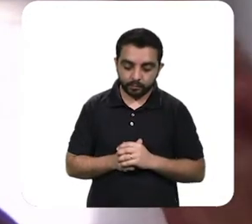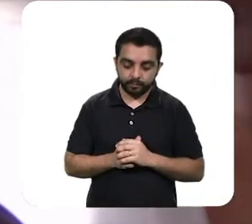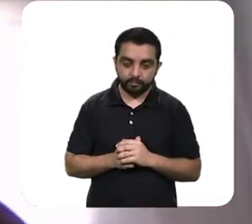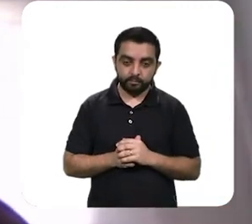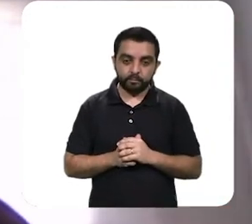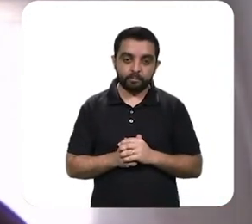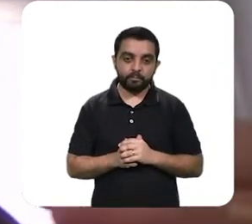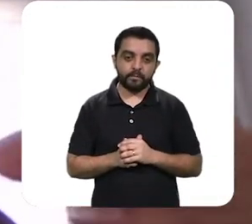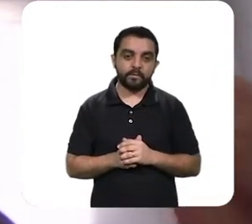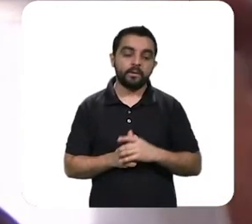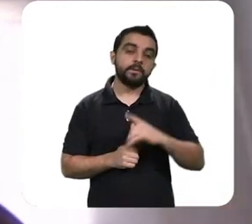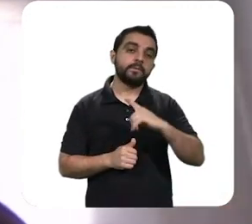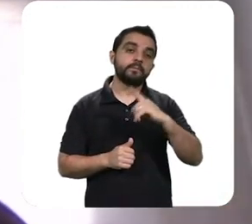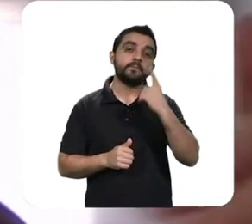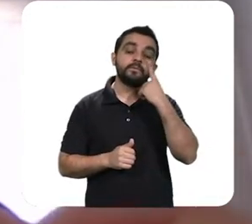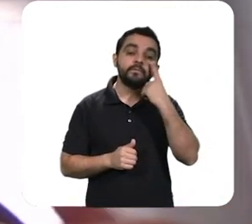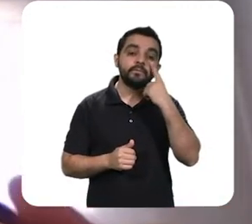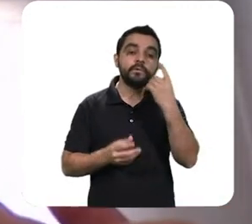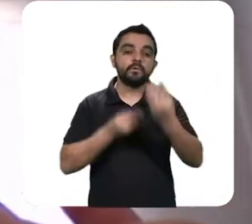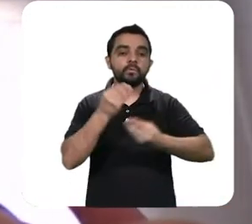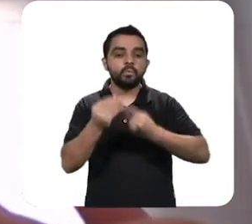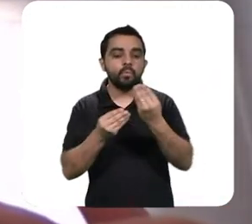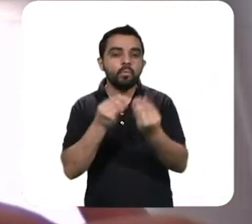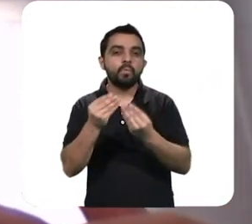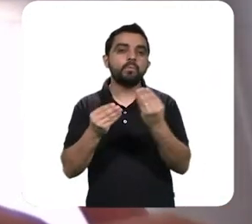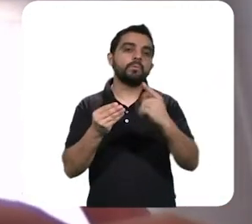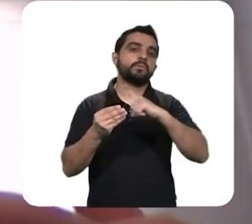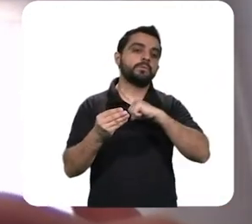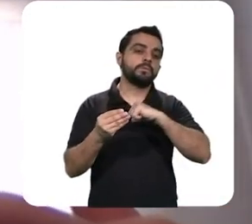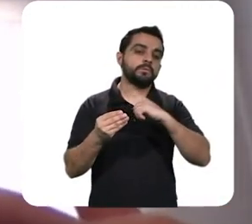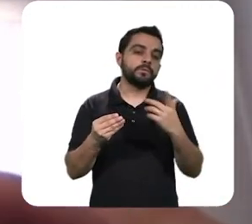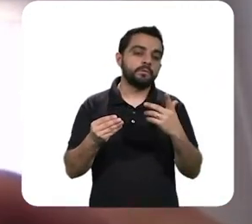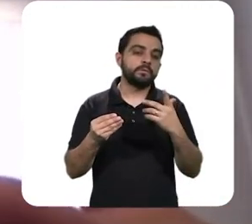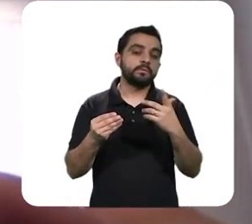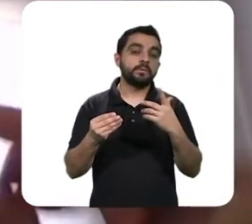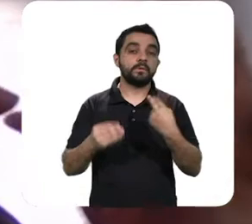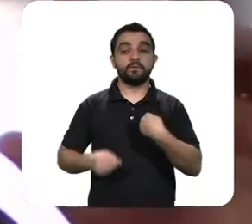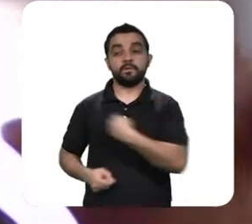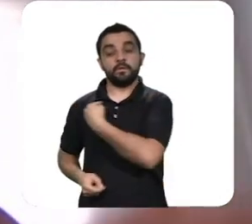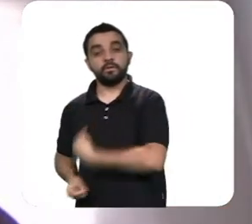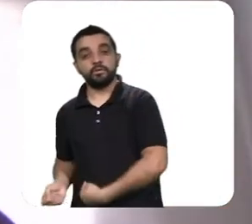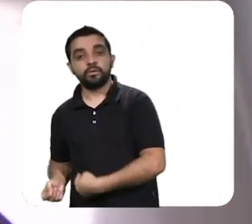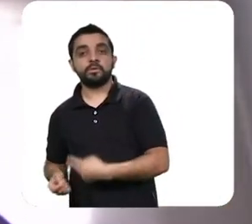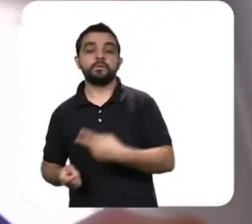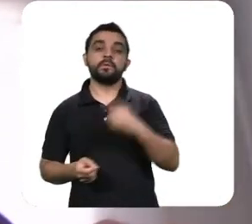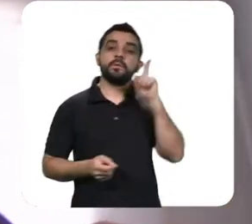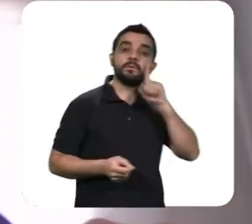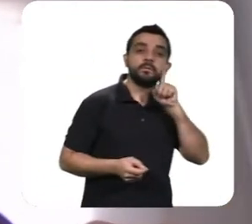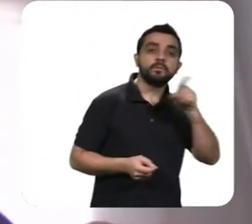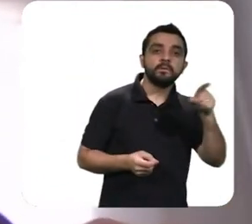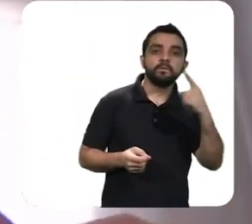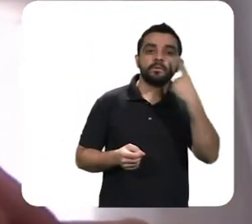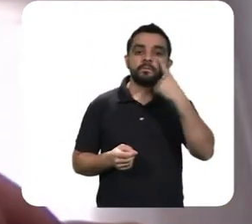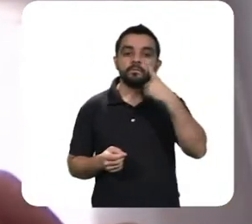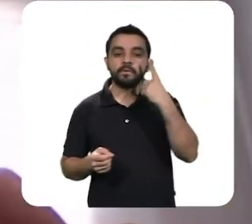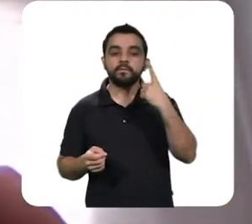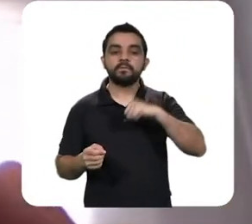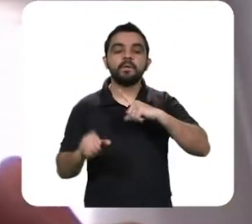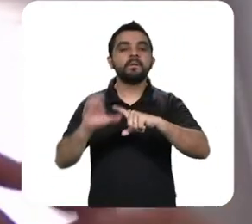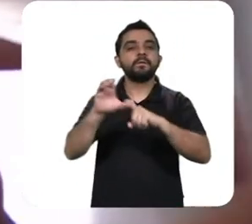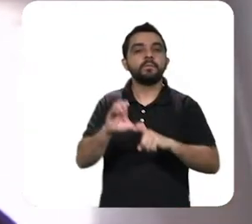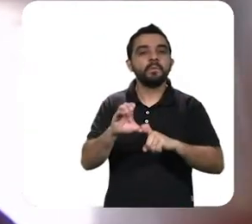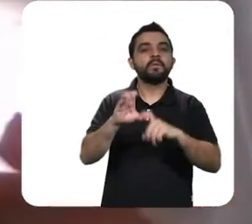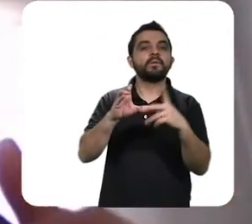principalmente ali no embate com a China esse nível de dependência digamos assim da matriz